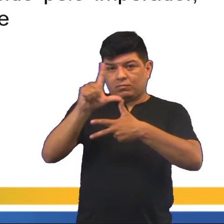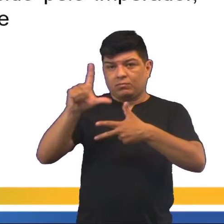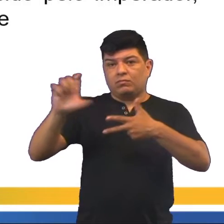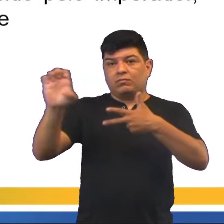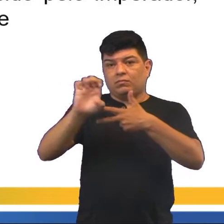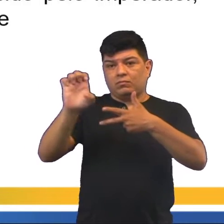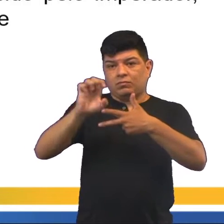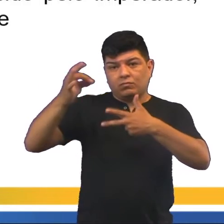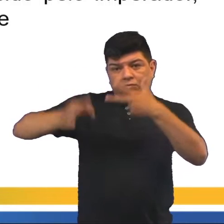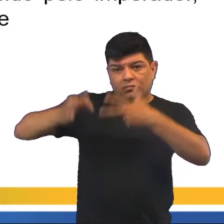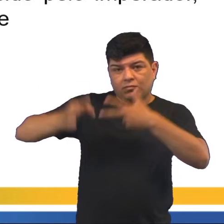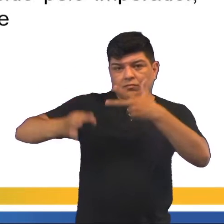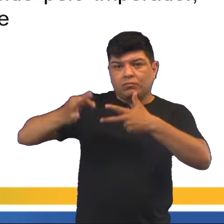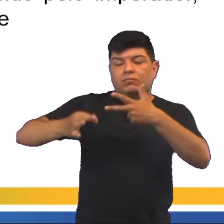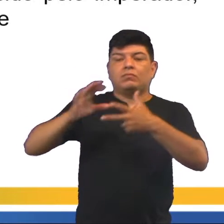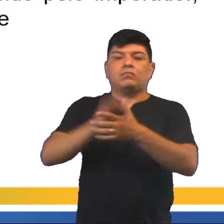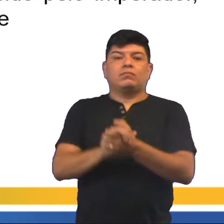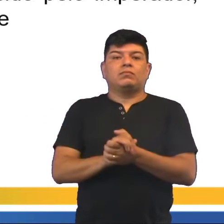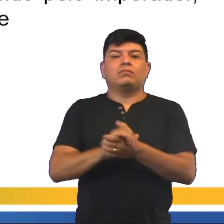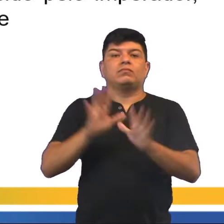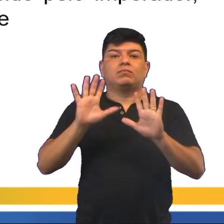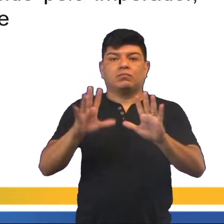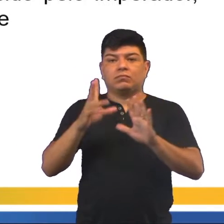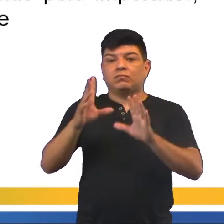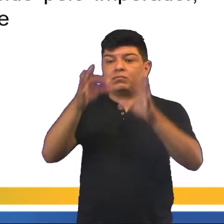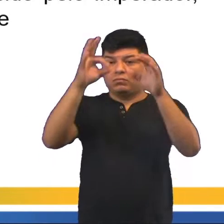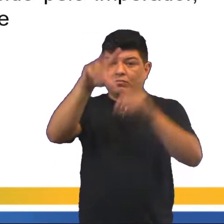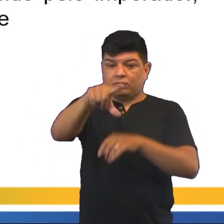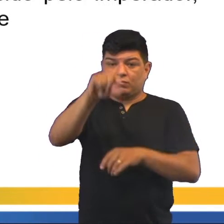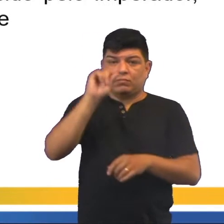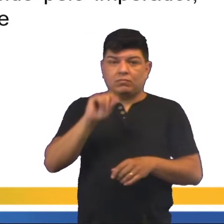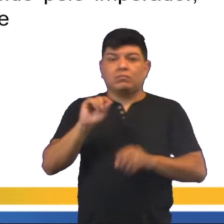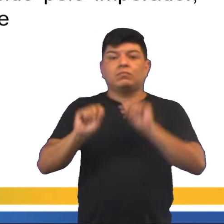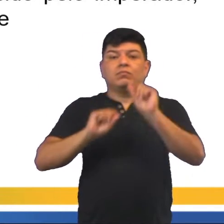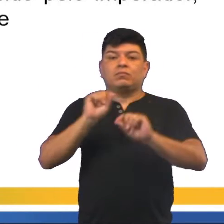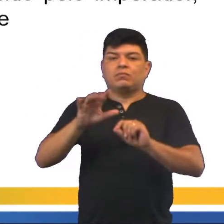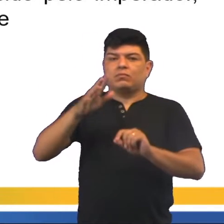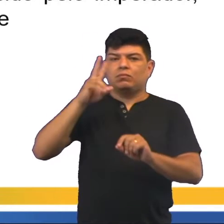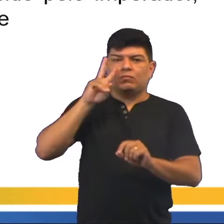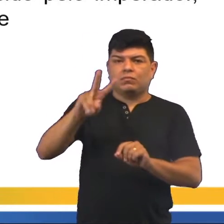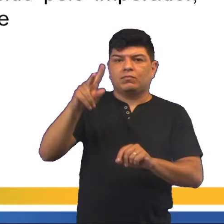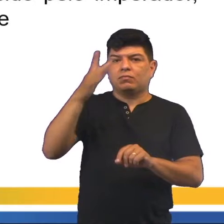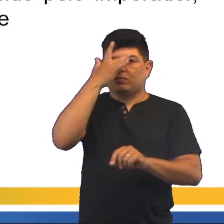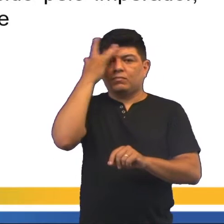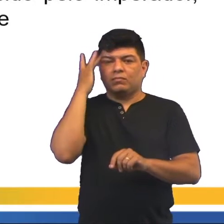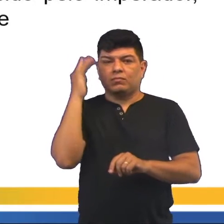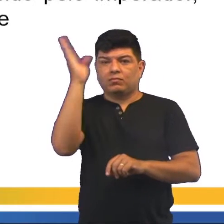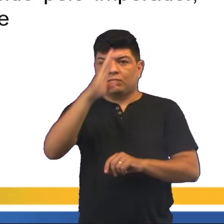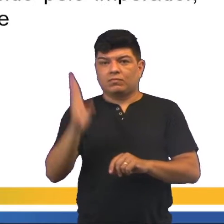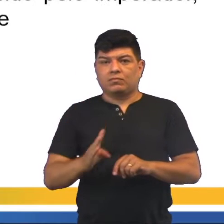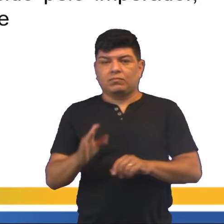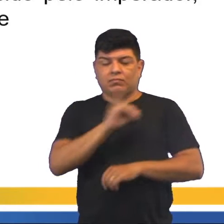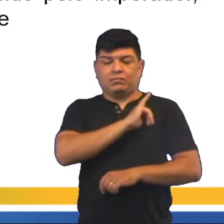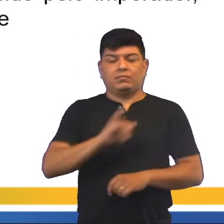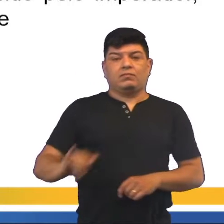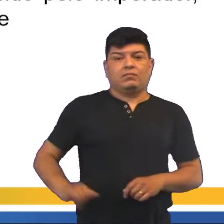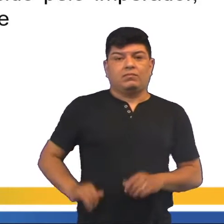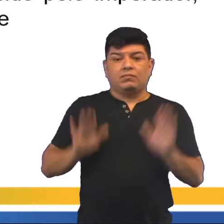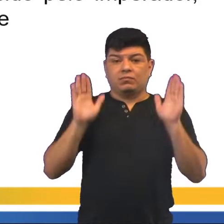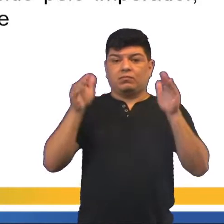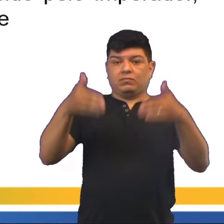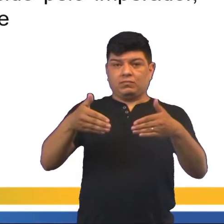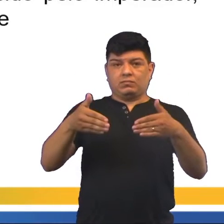judiciário, ele é que viria a definir. O poder moderador foi visto por muitos brasileiros como uma forma do imperador de